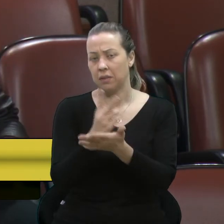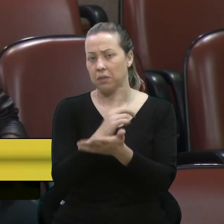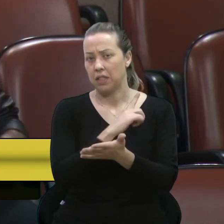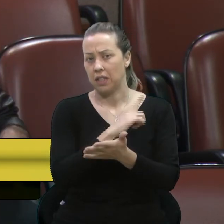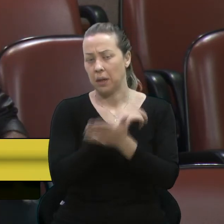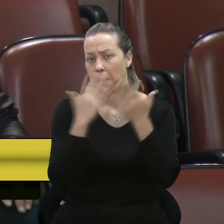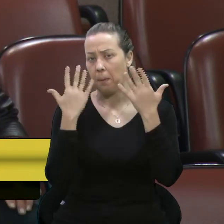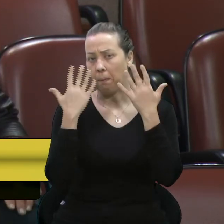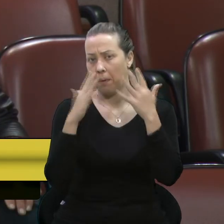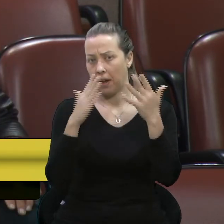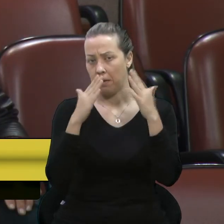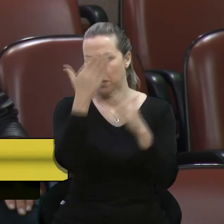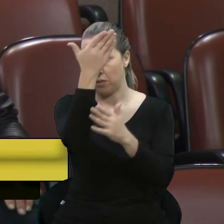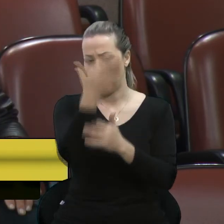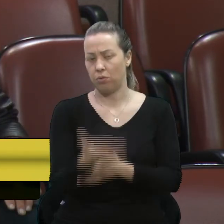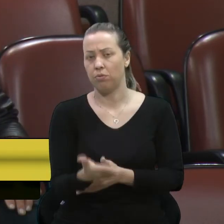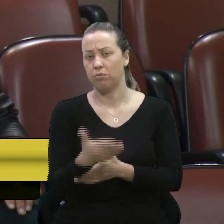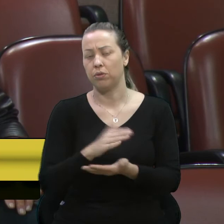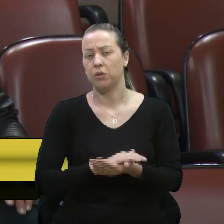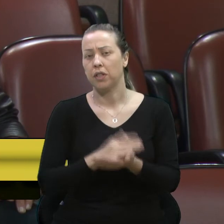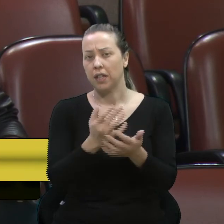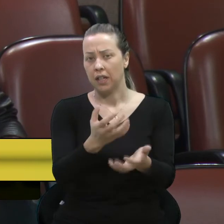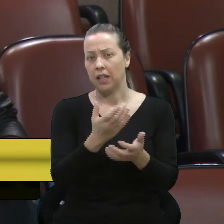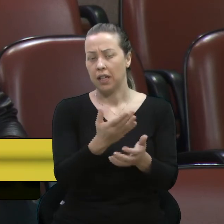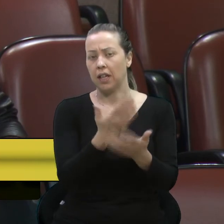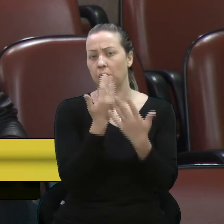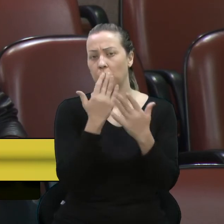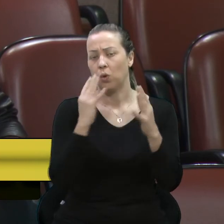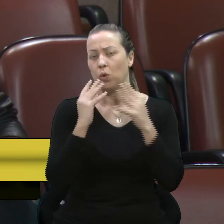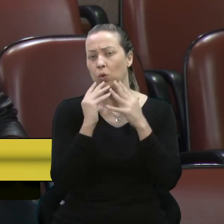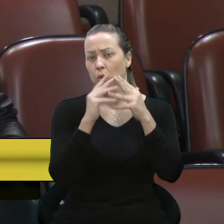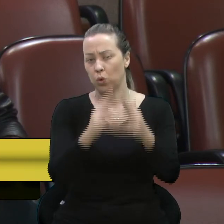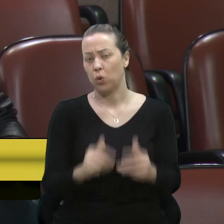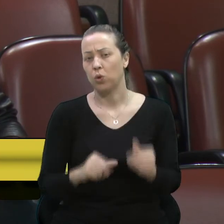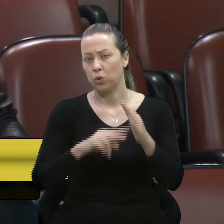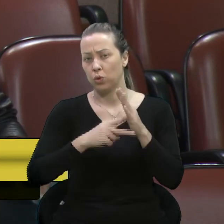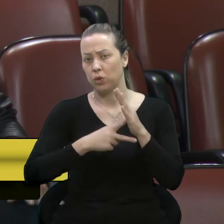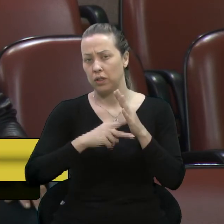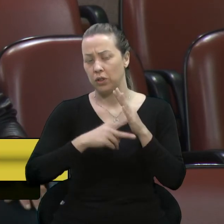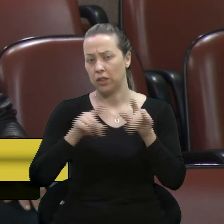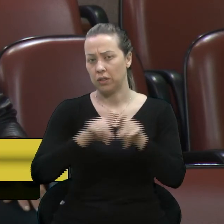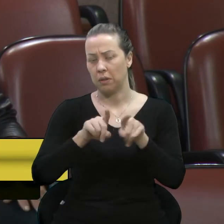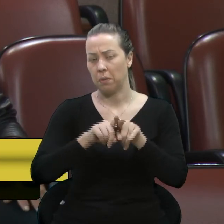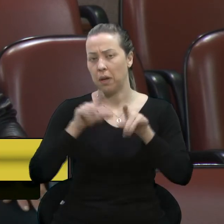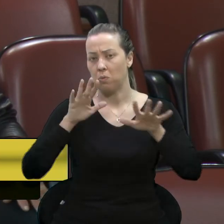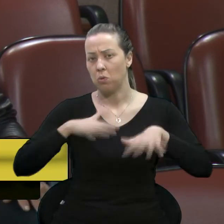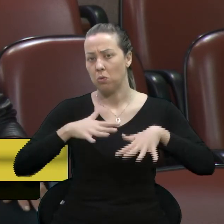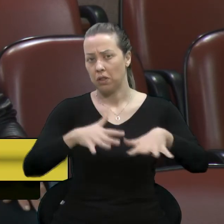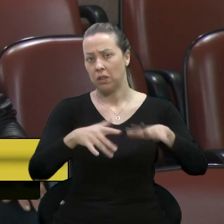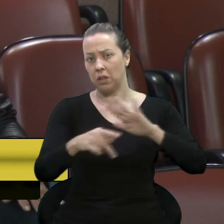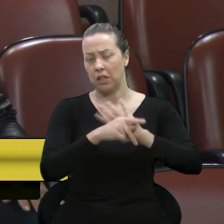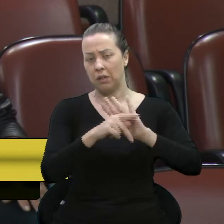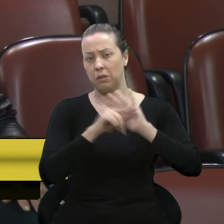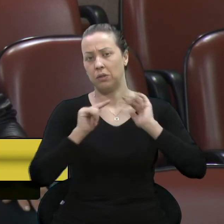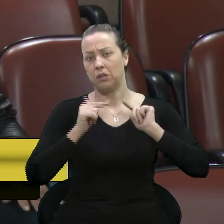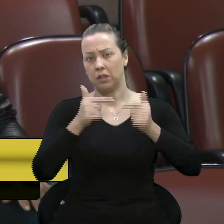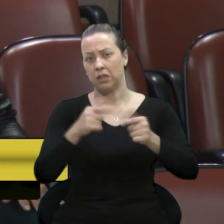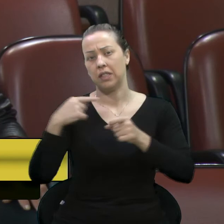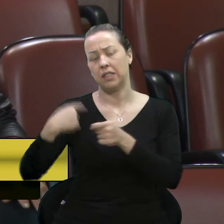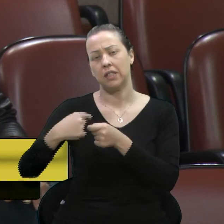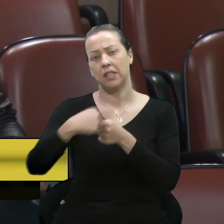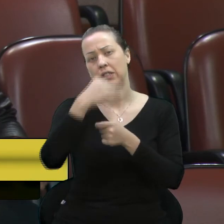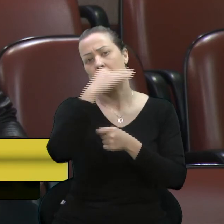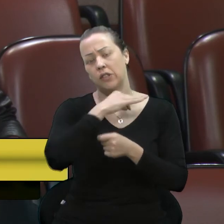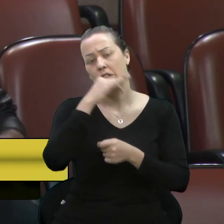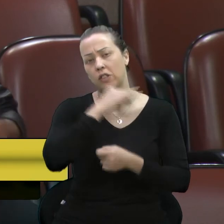Então, parabenizo o senhor e quero também parabenizar todos os demais sindicatos mobilizados em pró do trabalhador da cidade de Caxias do